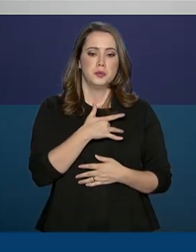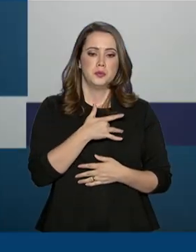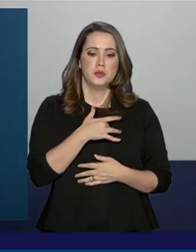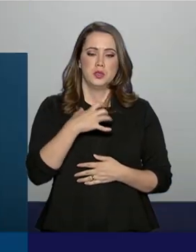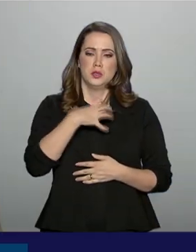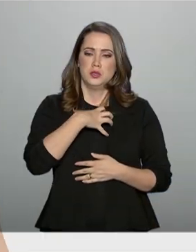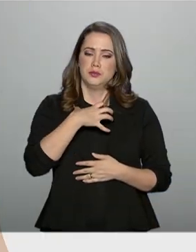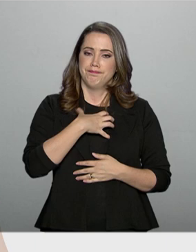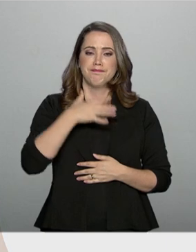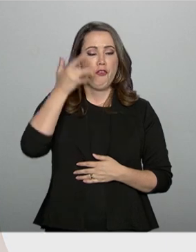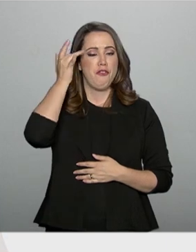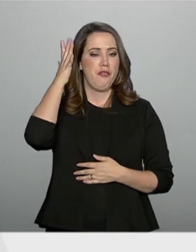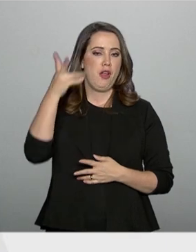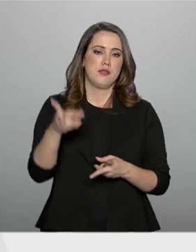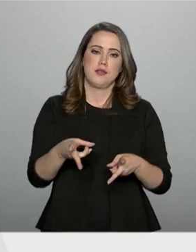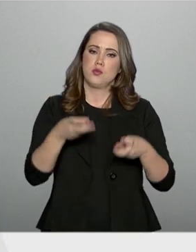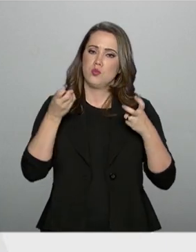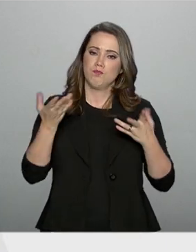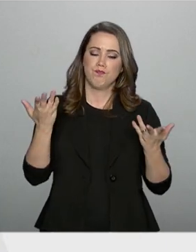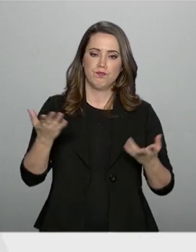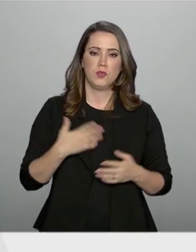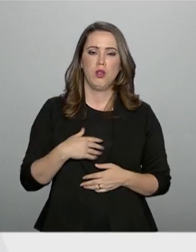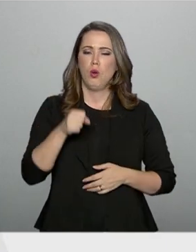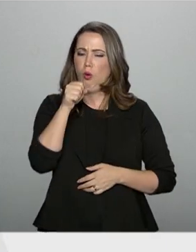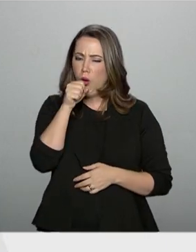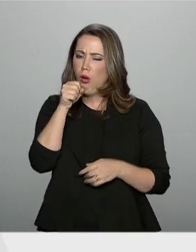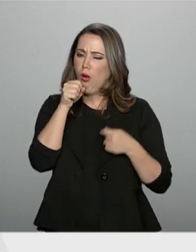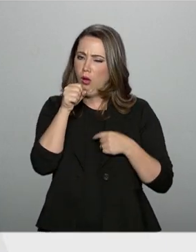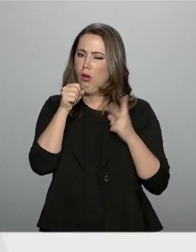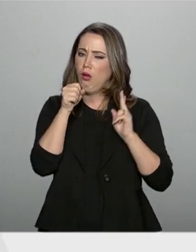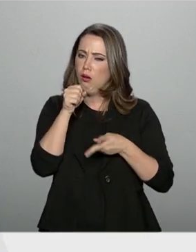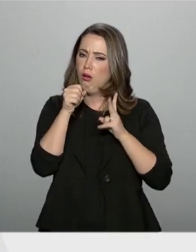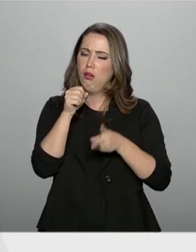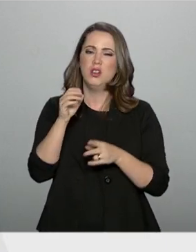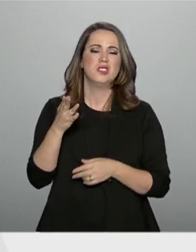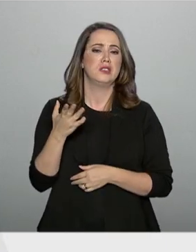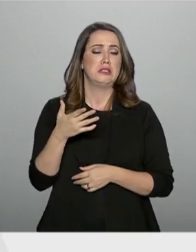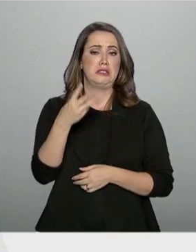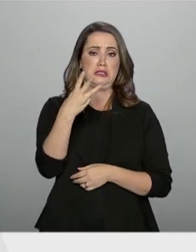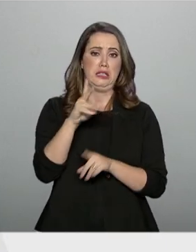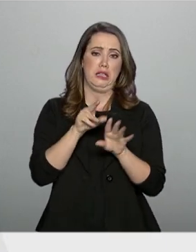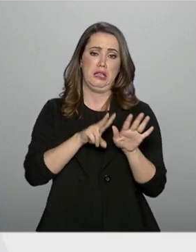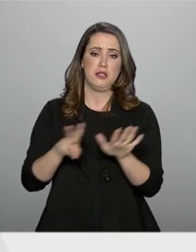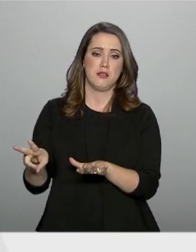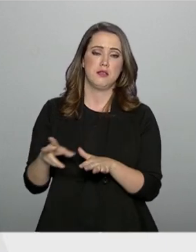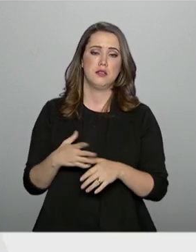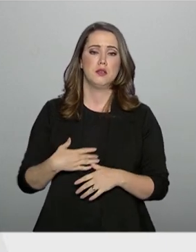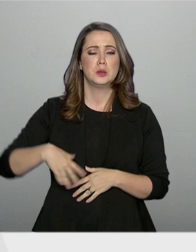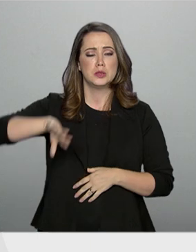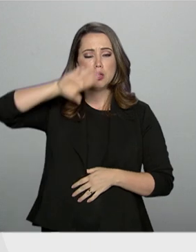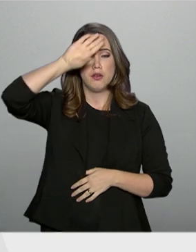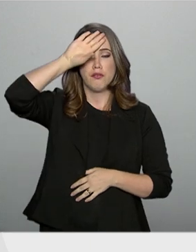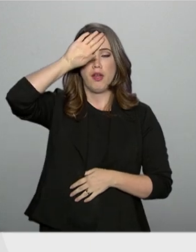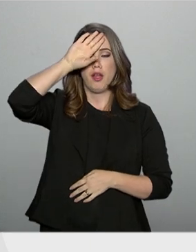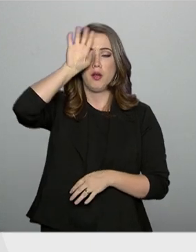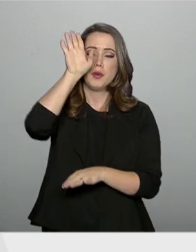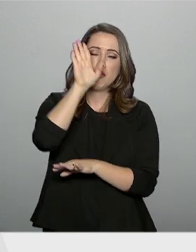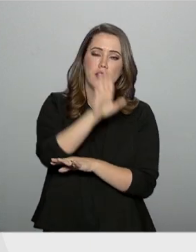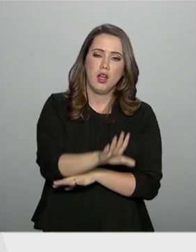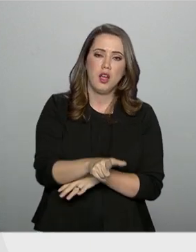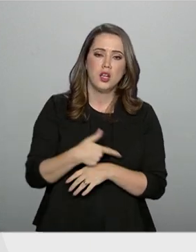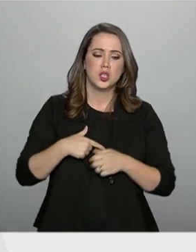sintomas são fáceis de identificar. Tosse persistente por mais de três semanas, febre vespertina,